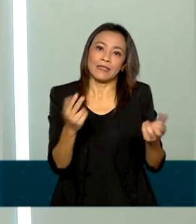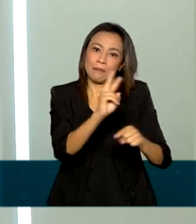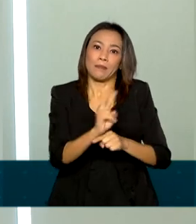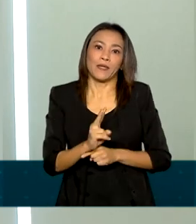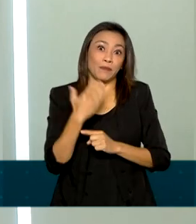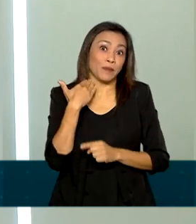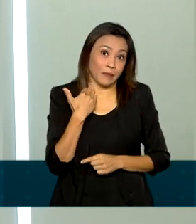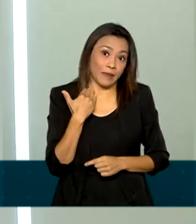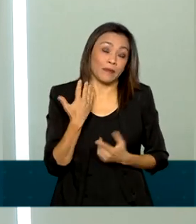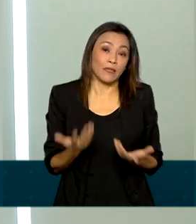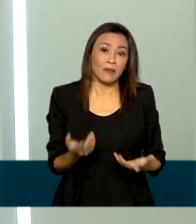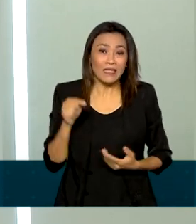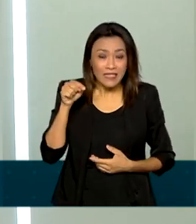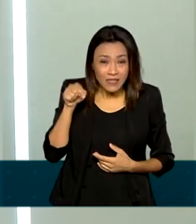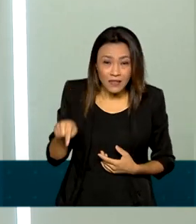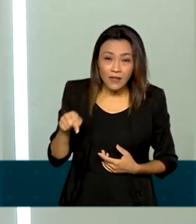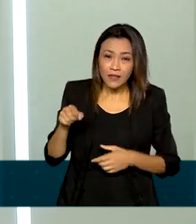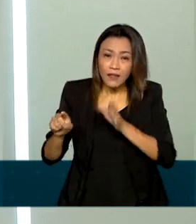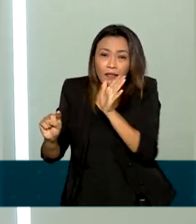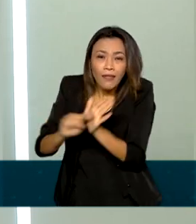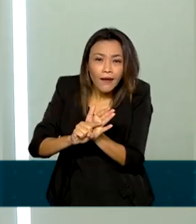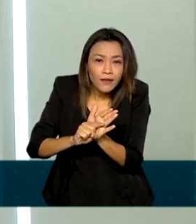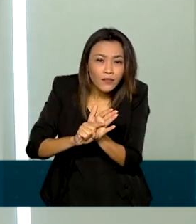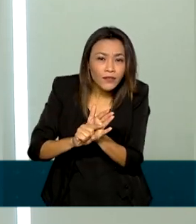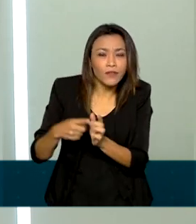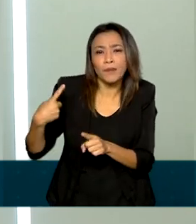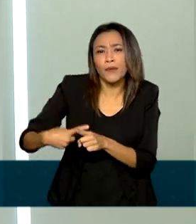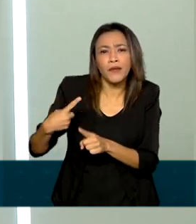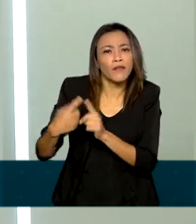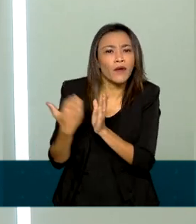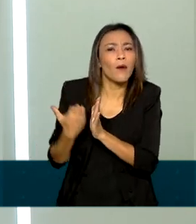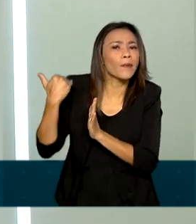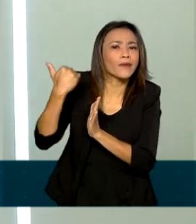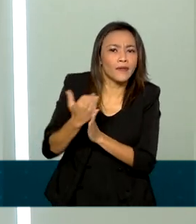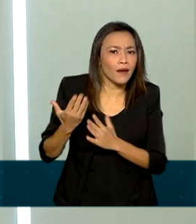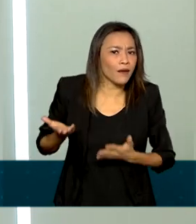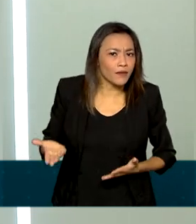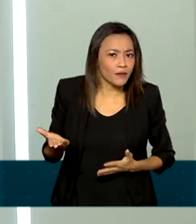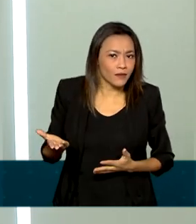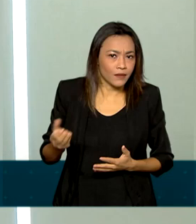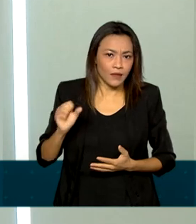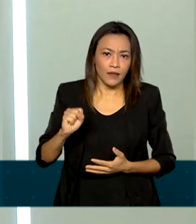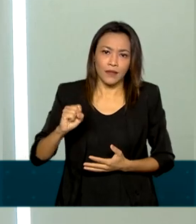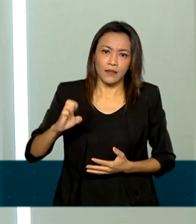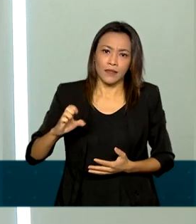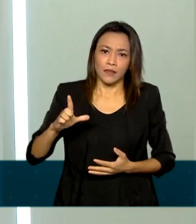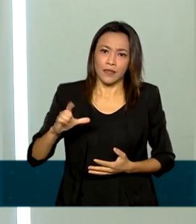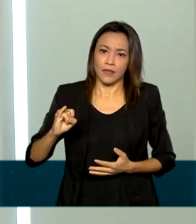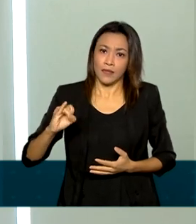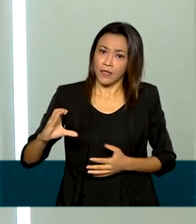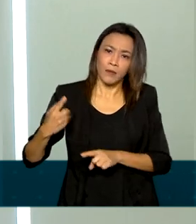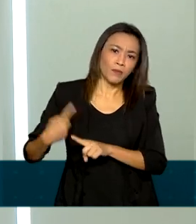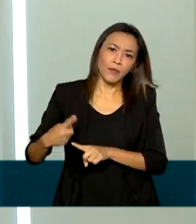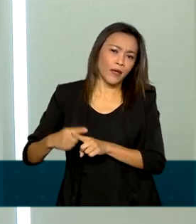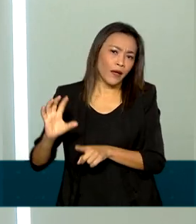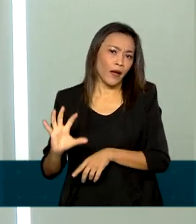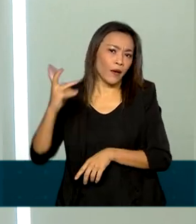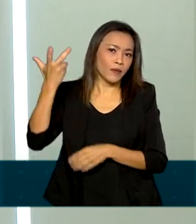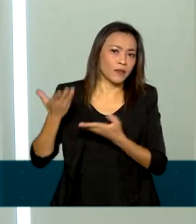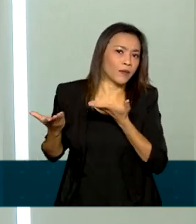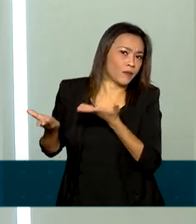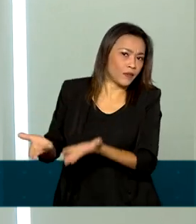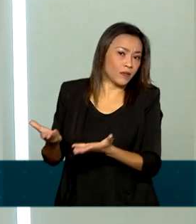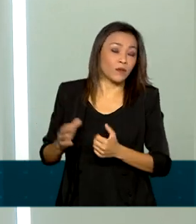Bom, se essa taxa está negativa, por que ela foi aumentada, esse aumento? Por que ele aconteceu? Ele